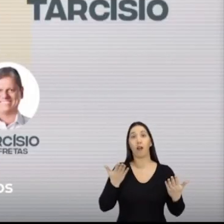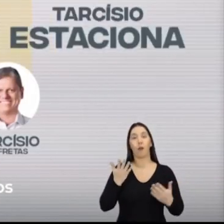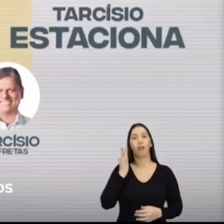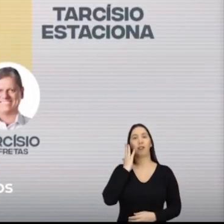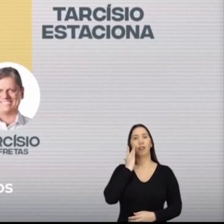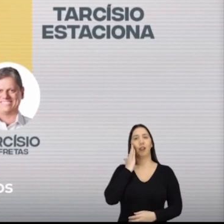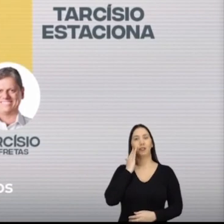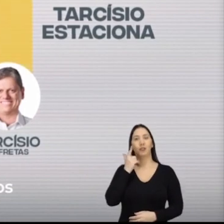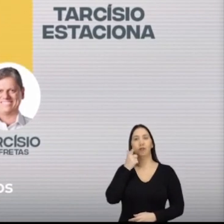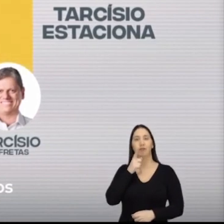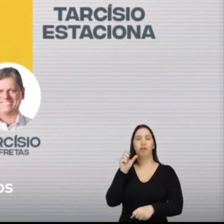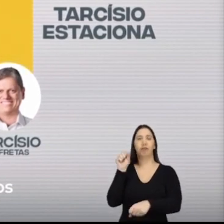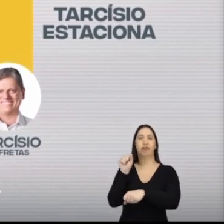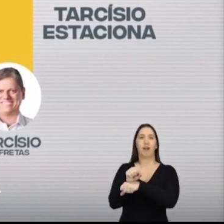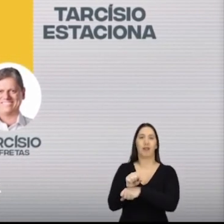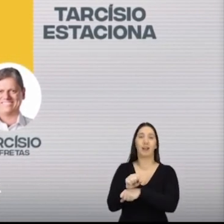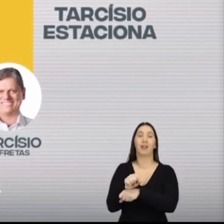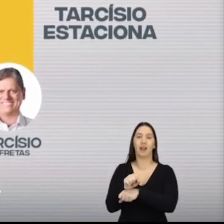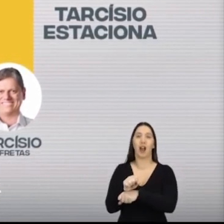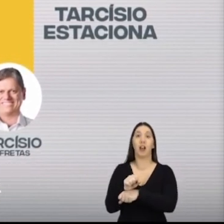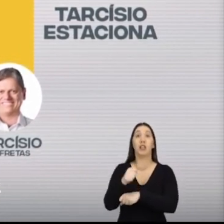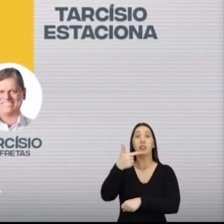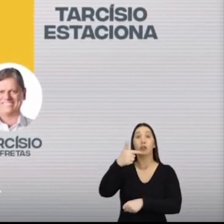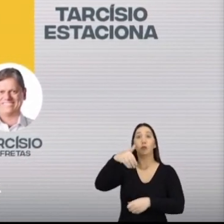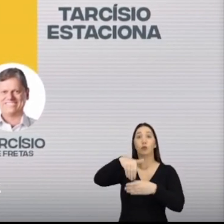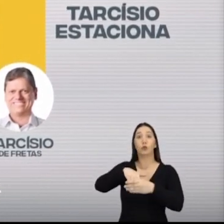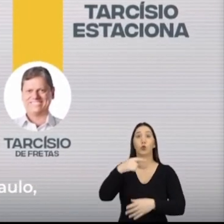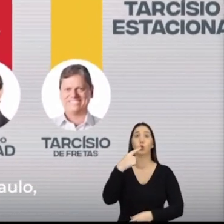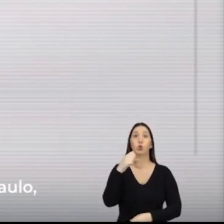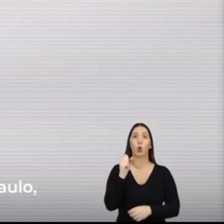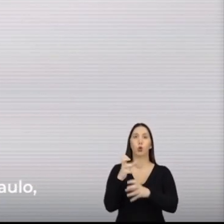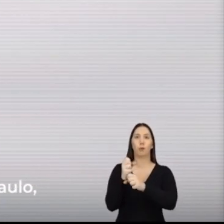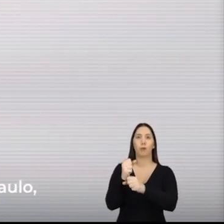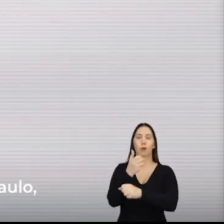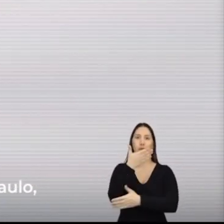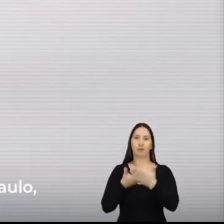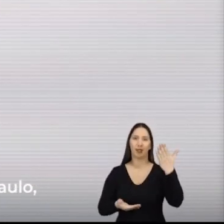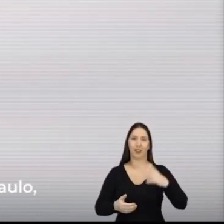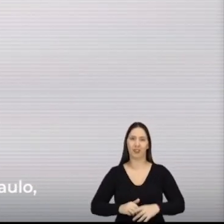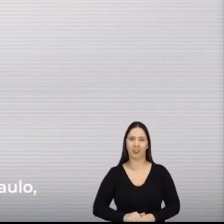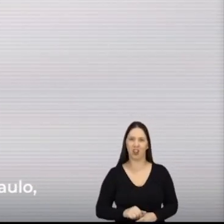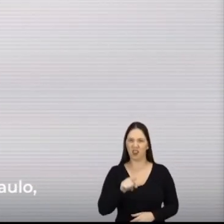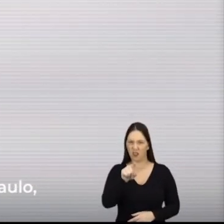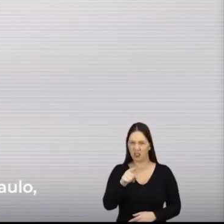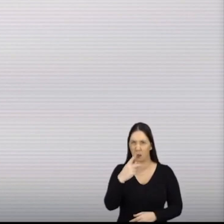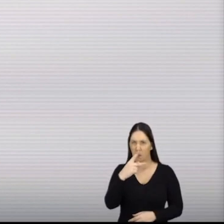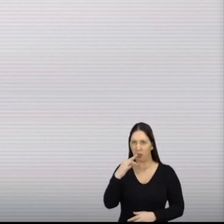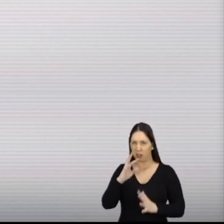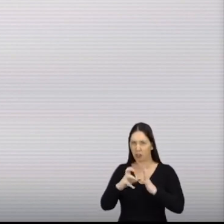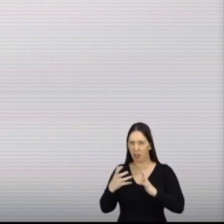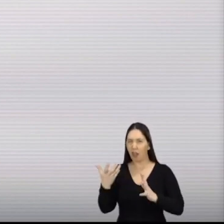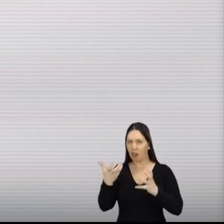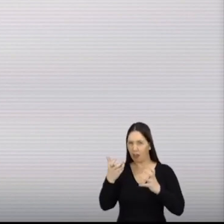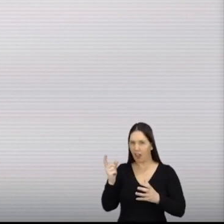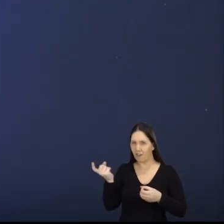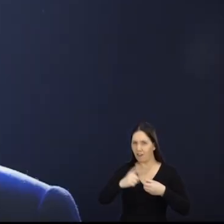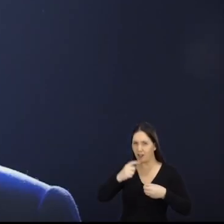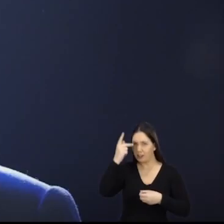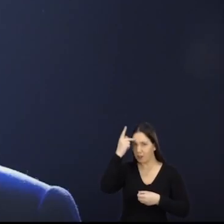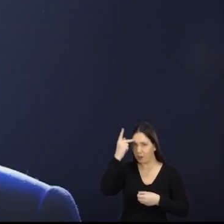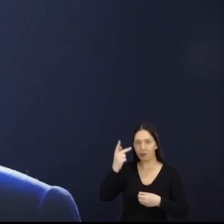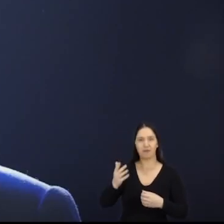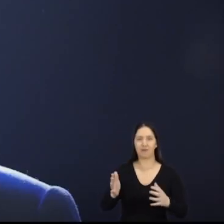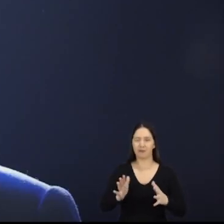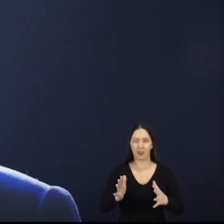estaciona e perderia por 18 pontos do candidato petista no segundo turno. Se você não quer o PT mandando em São Paulo, você só tem um caminho.